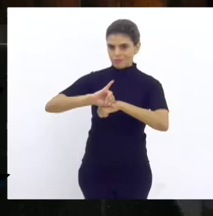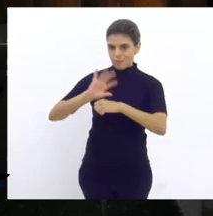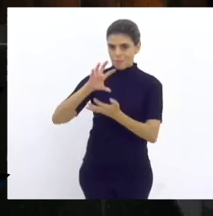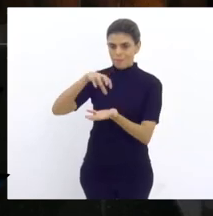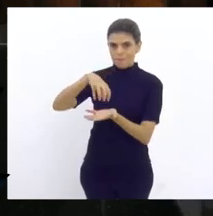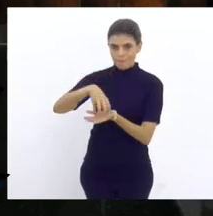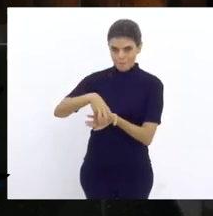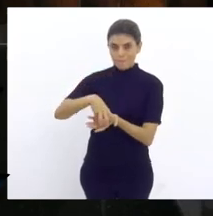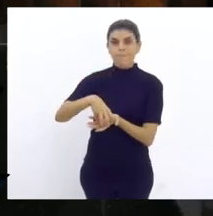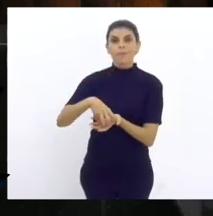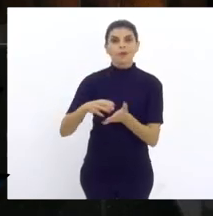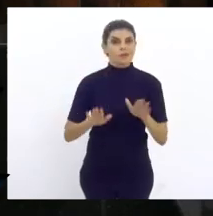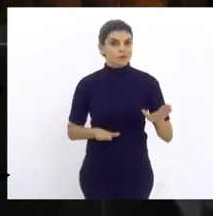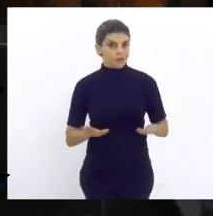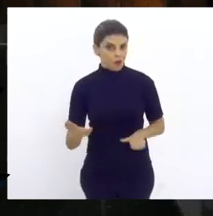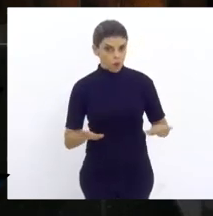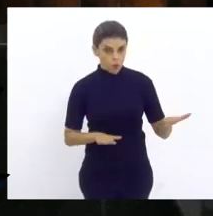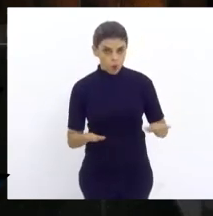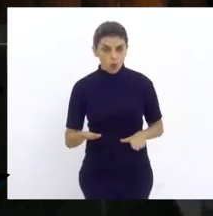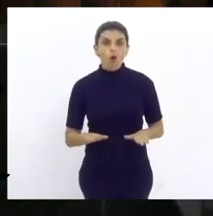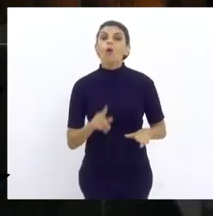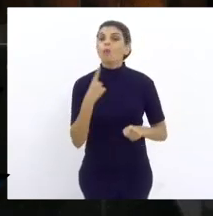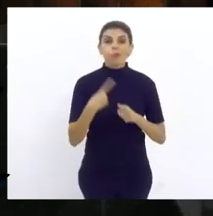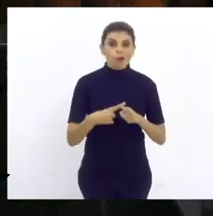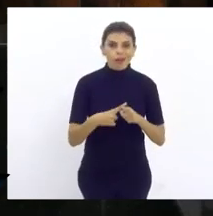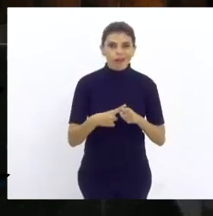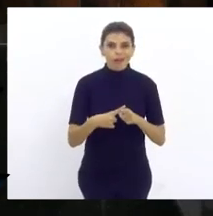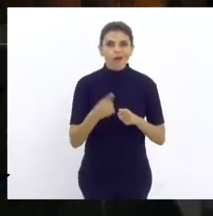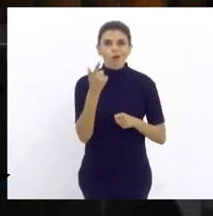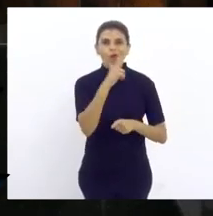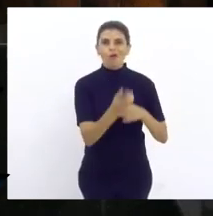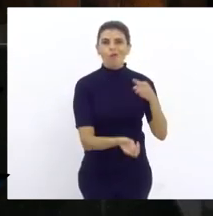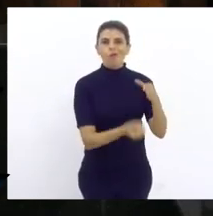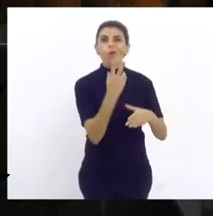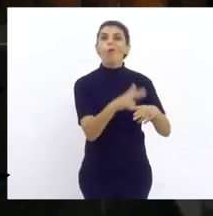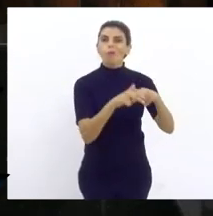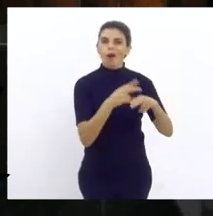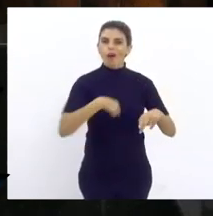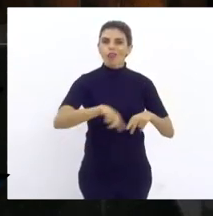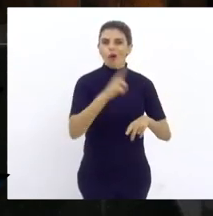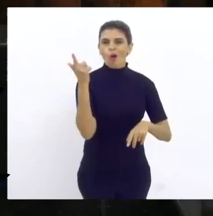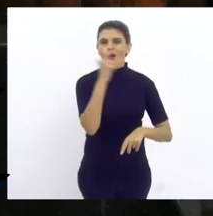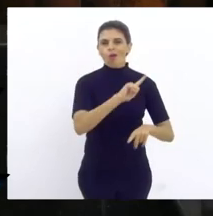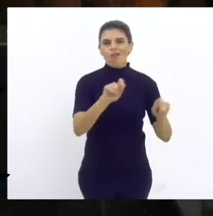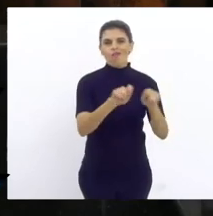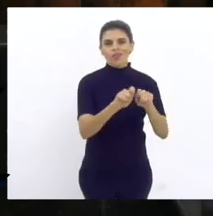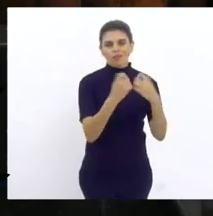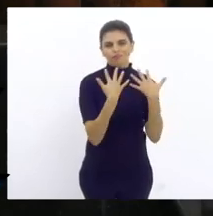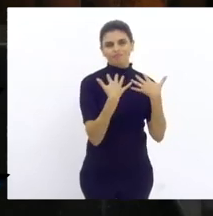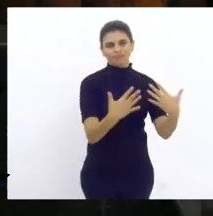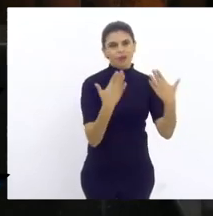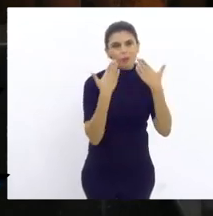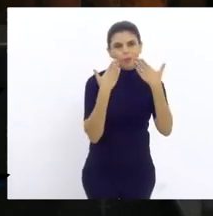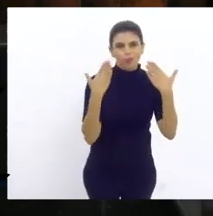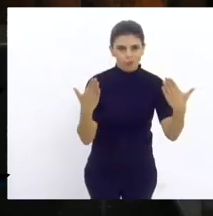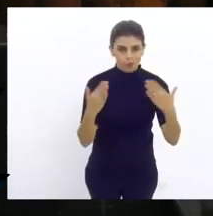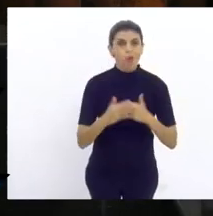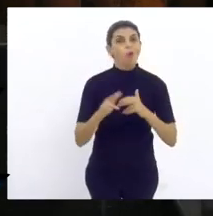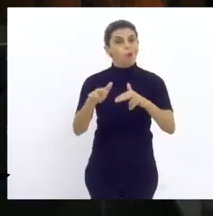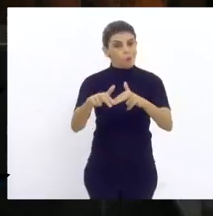tá? Foi inaugurada uma base fruto da audiência pública que teve nessa casa aqui, fruto dessa